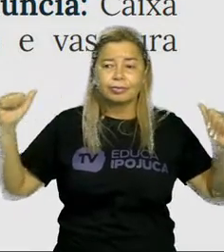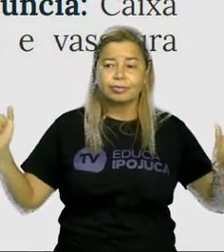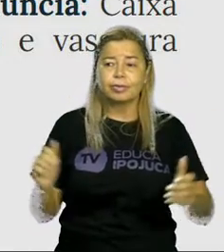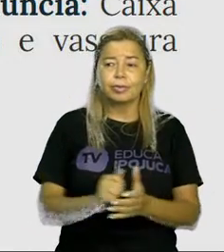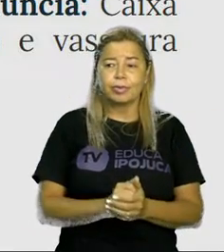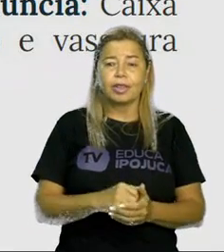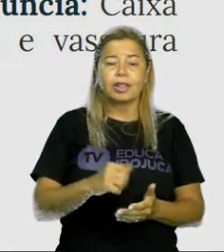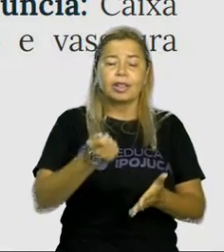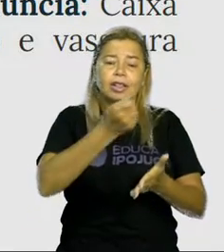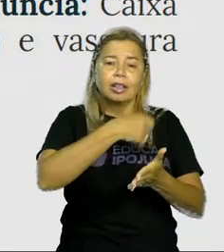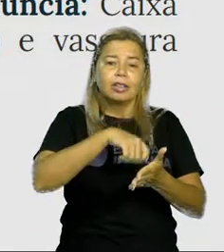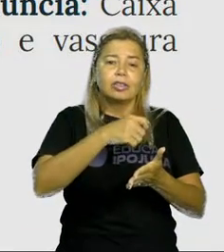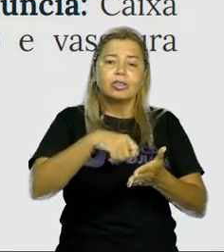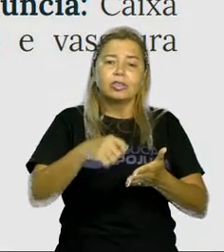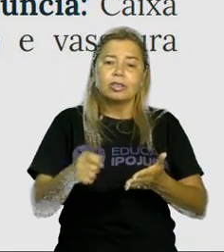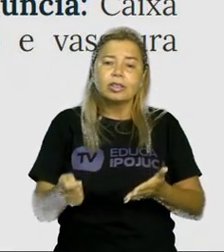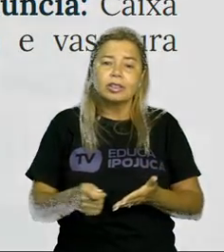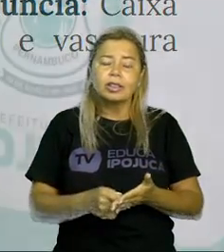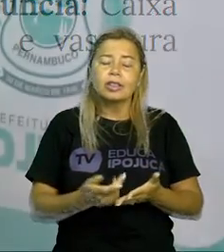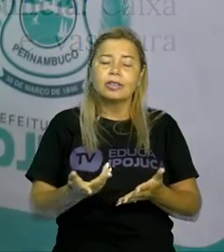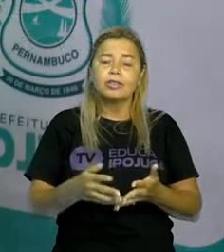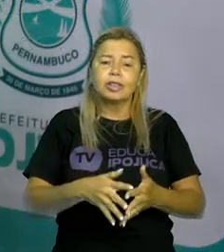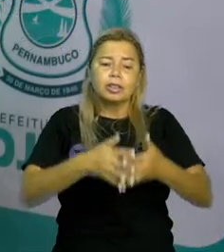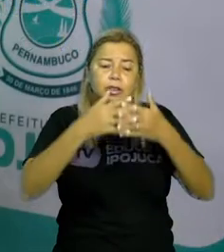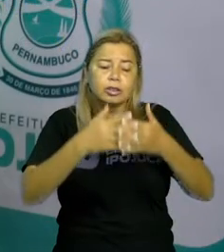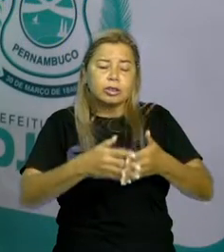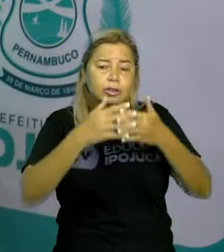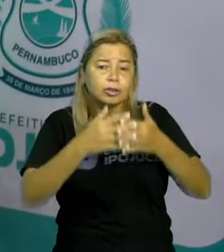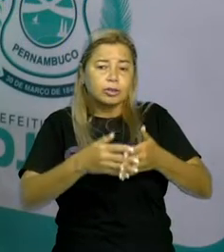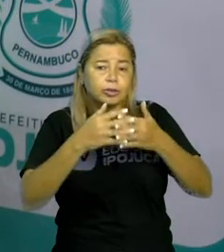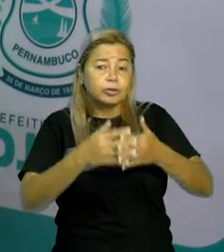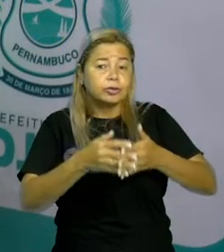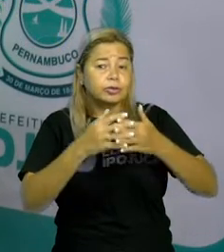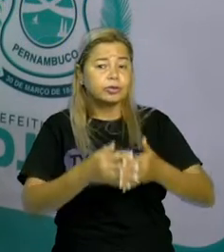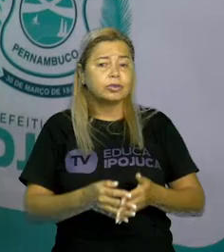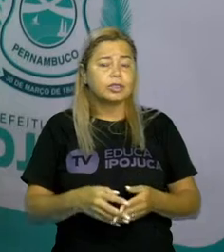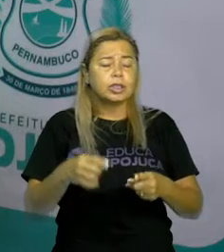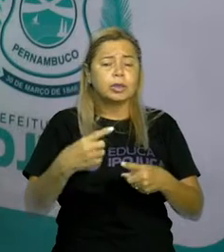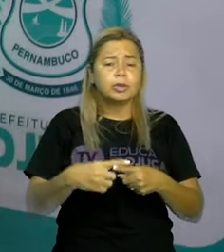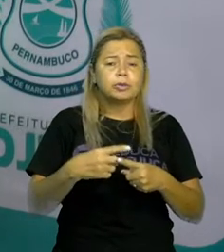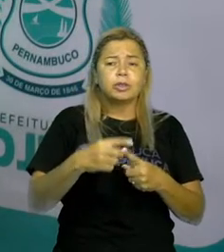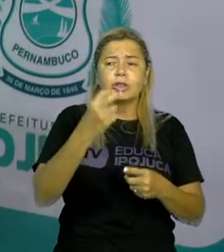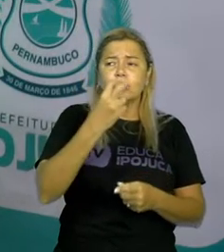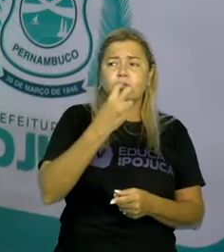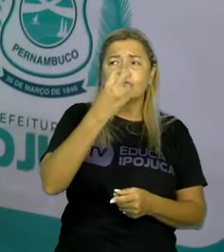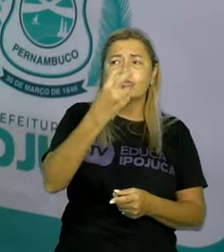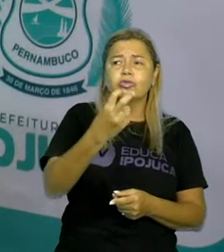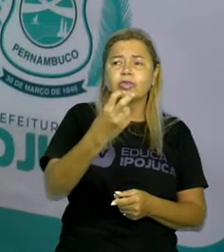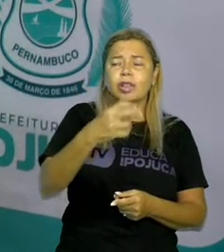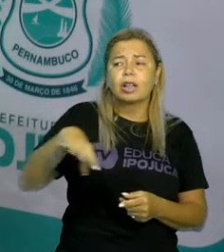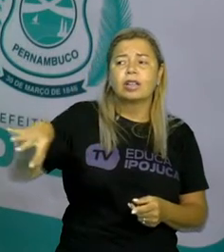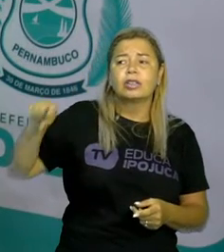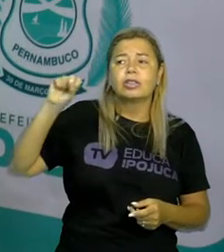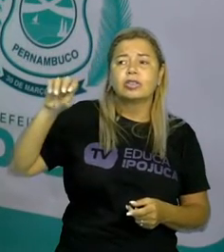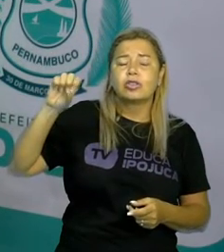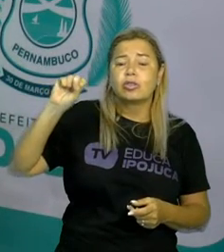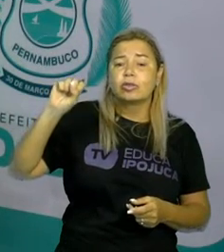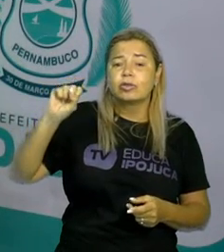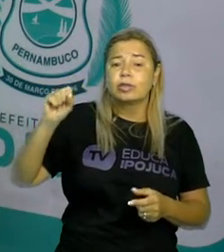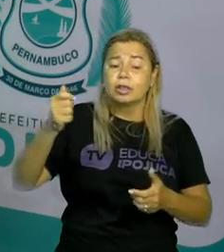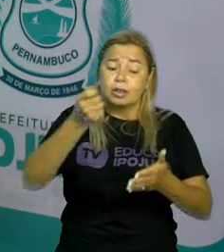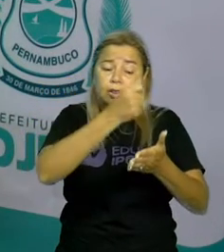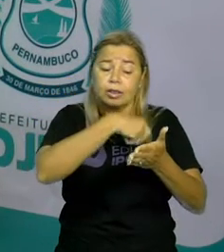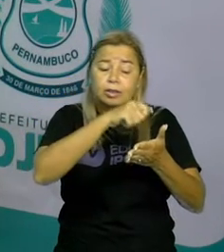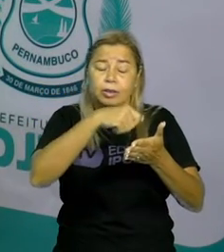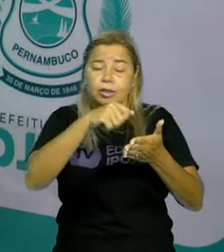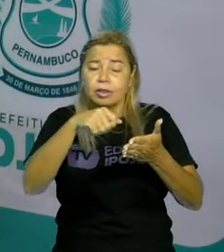confusão na hora de a gente escrever. Porque às vezes a gente quer escrever do jeito que a gente escuta. E se a gente tem alguma